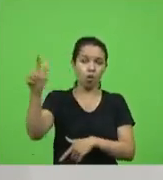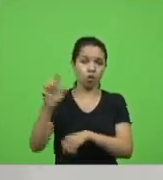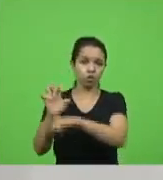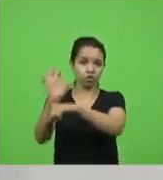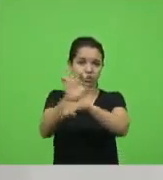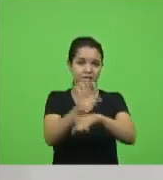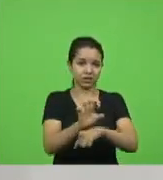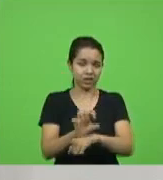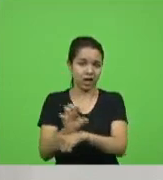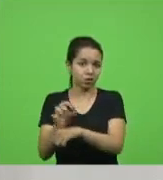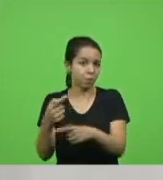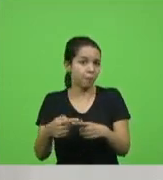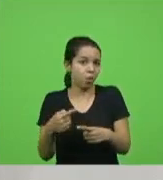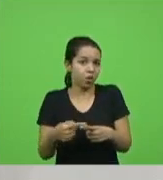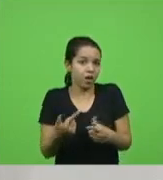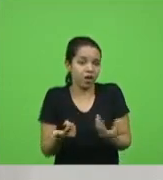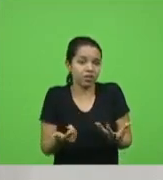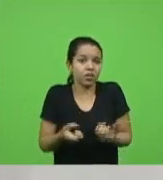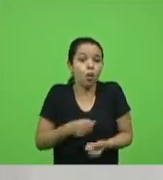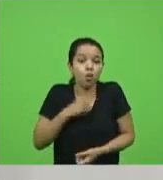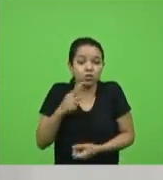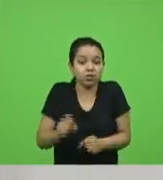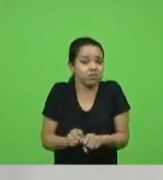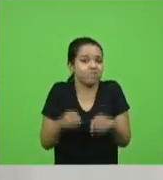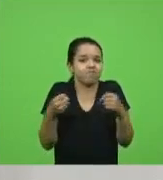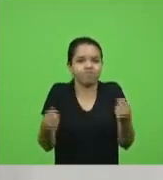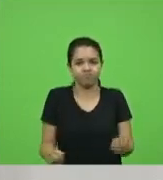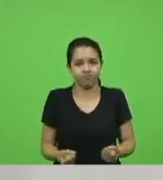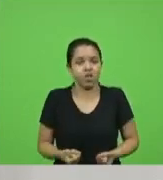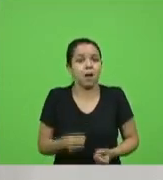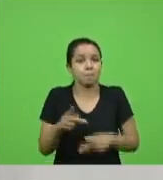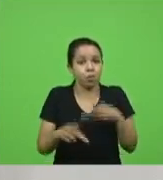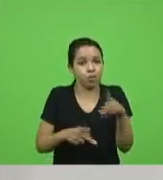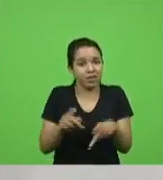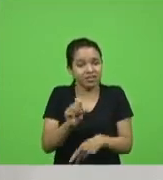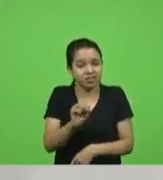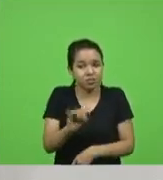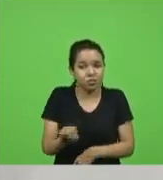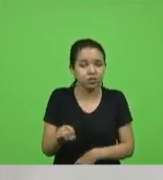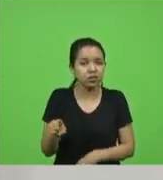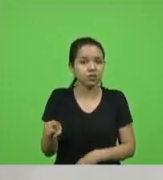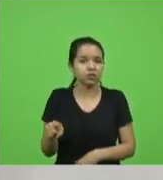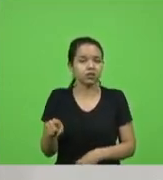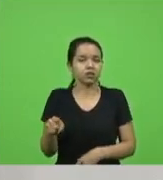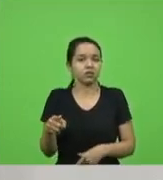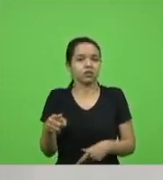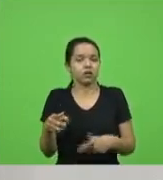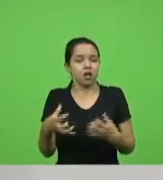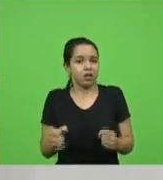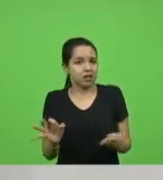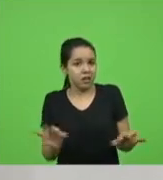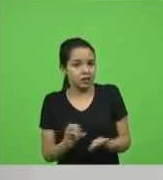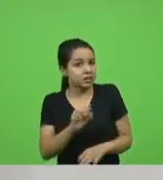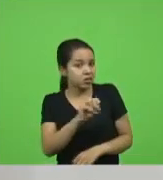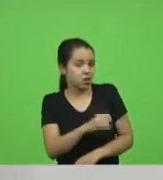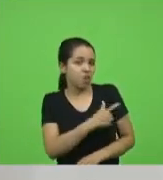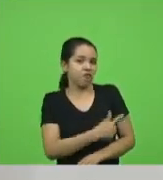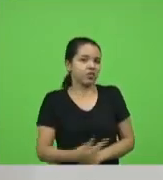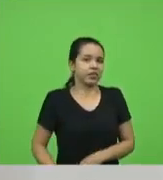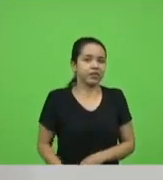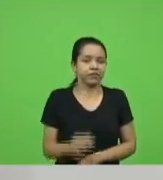porque não há o que dê conta se a população não fizer a sua parte se o governo federal não tratar com seriedade de